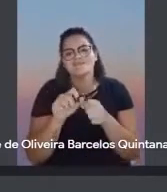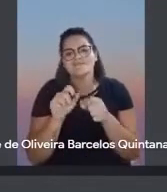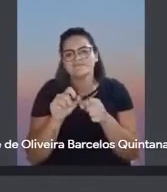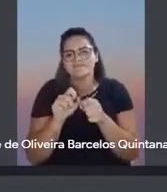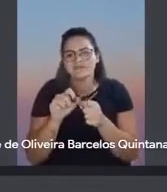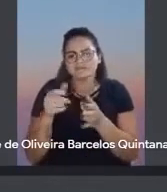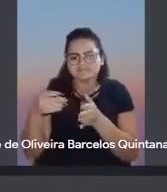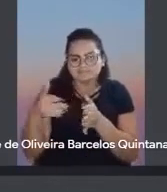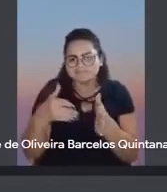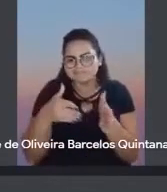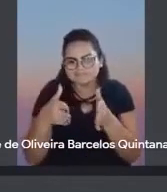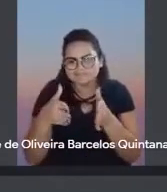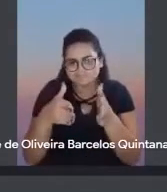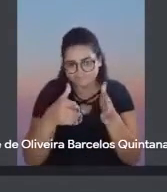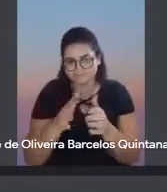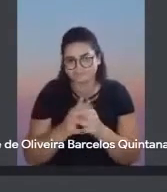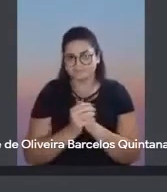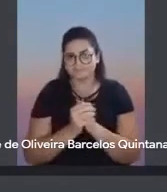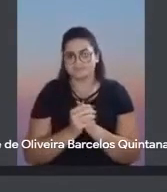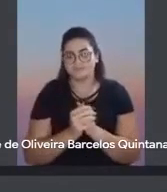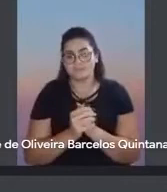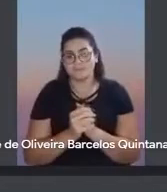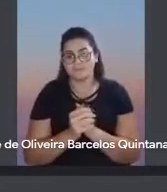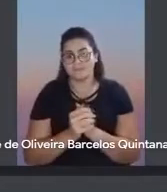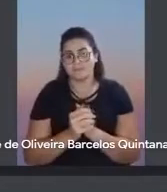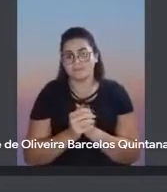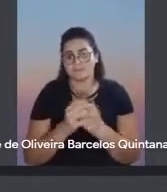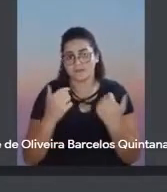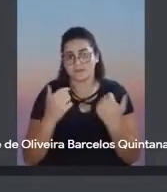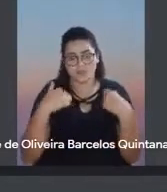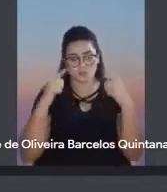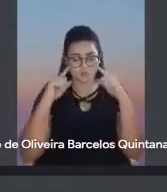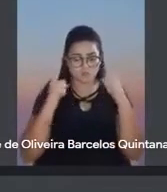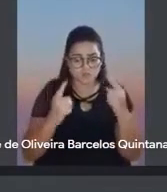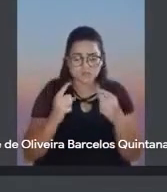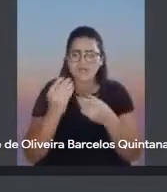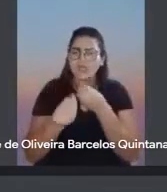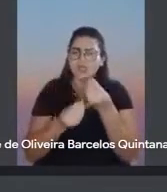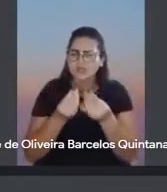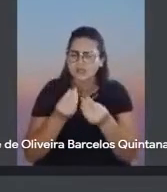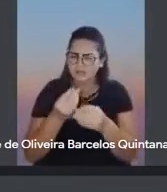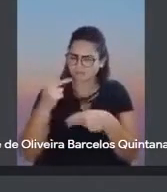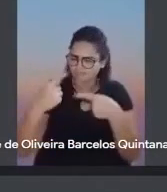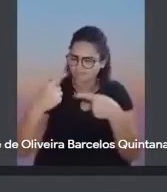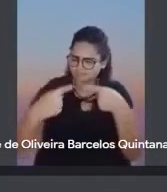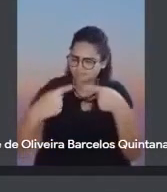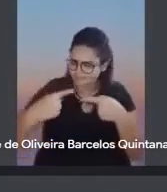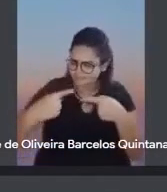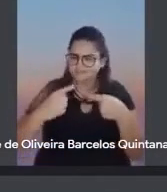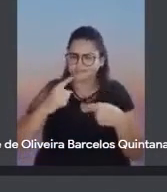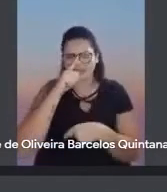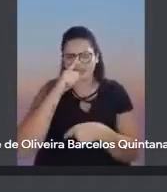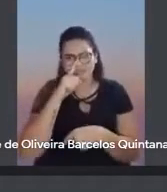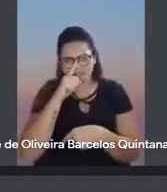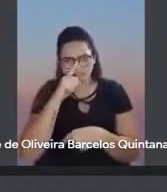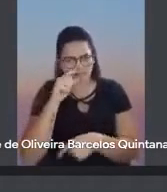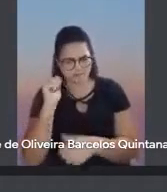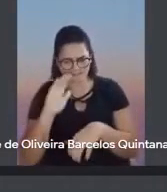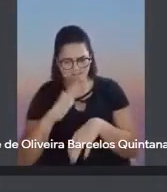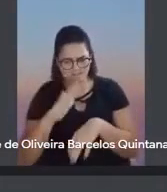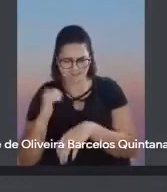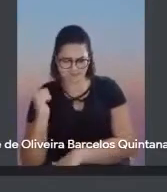Primeira, não sei de mais elevada política do que essa, da